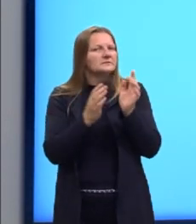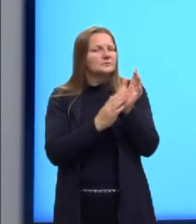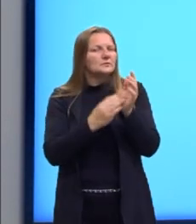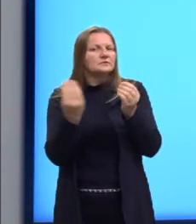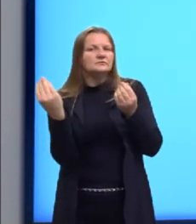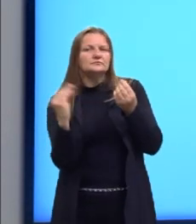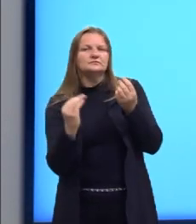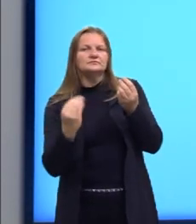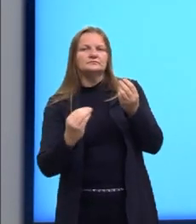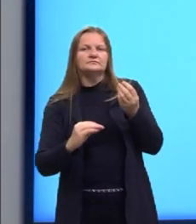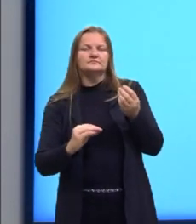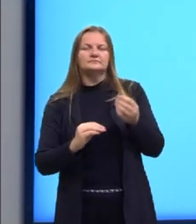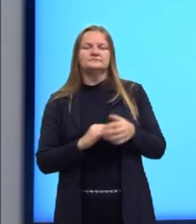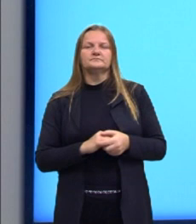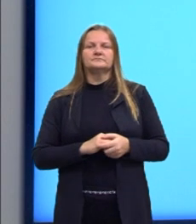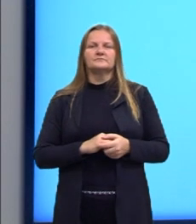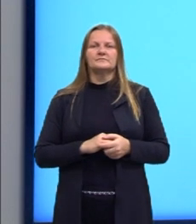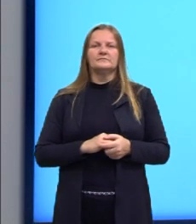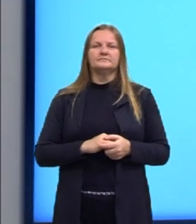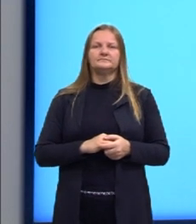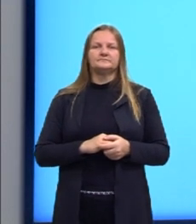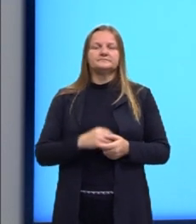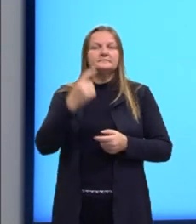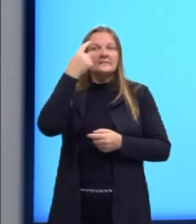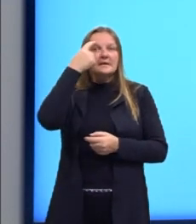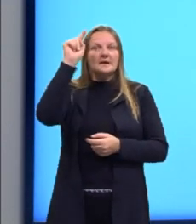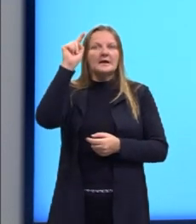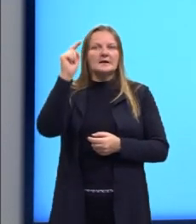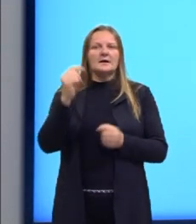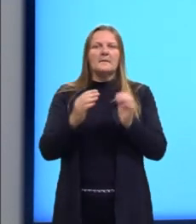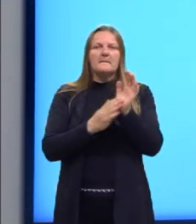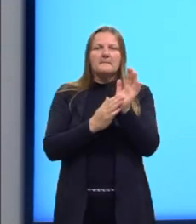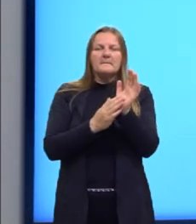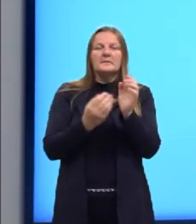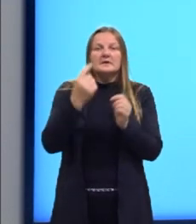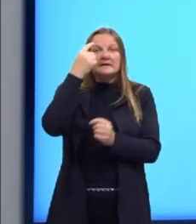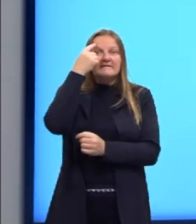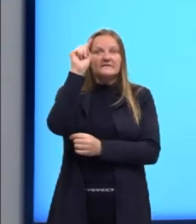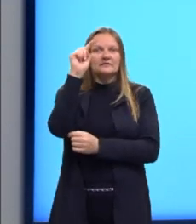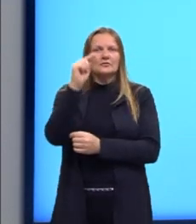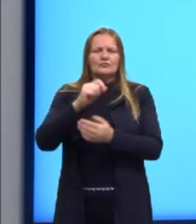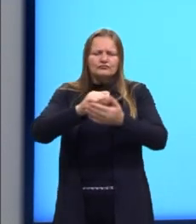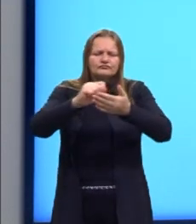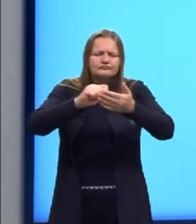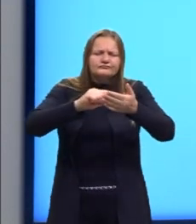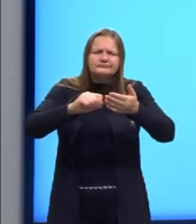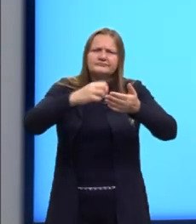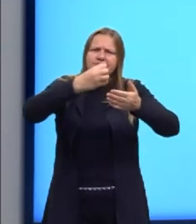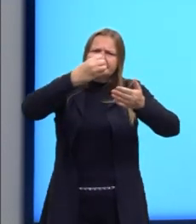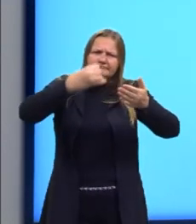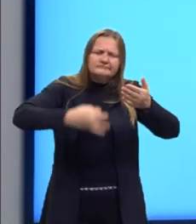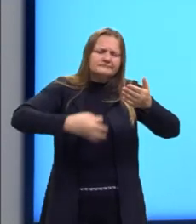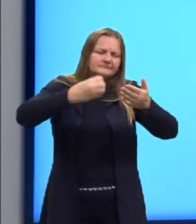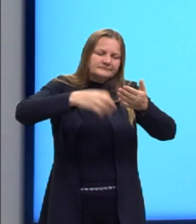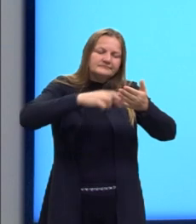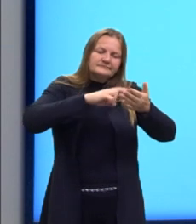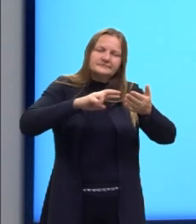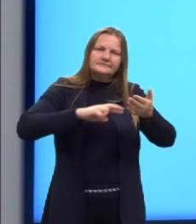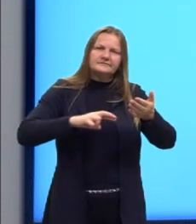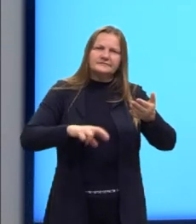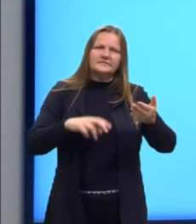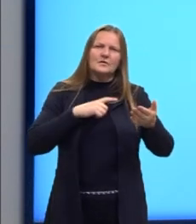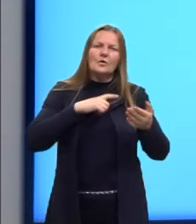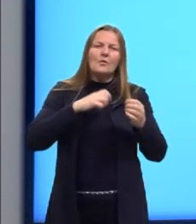intervenção, que é uma ideia de propor, uma forma de opinar sobre essa problemática e